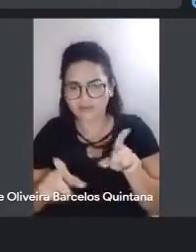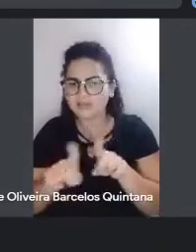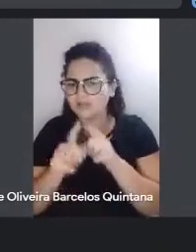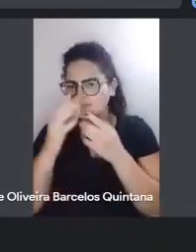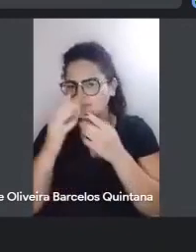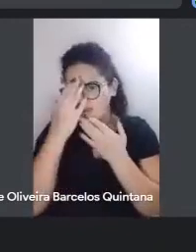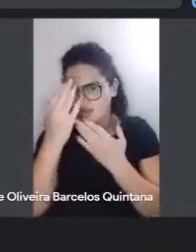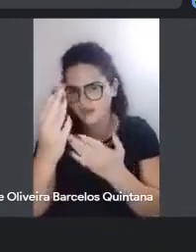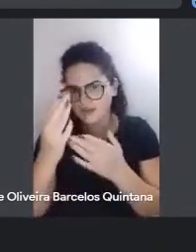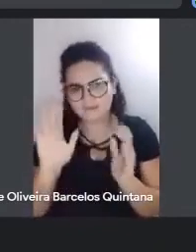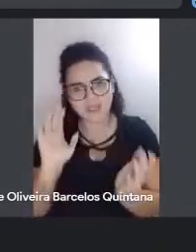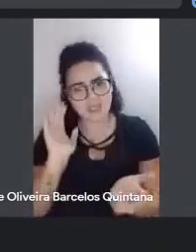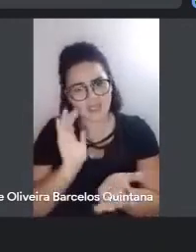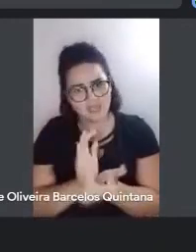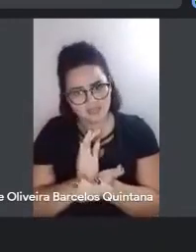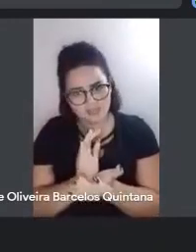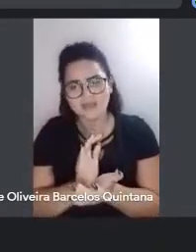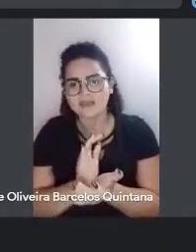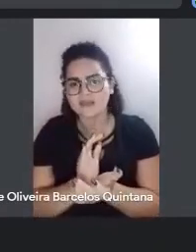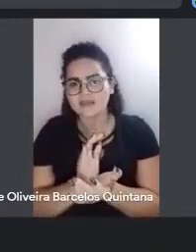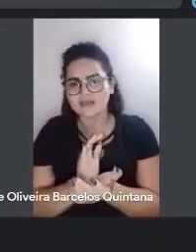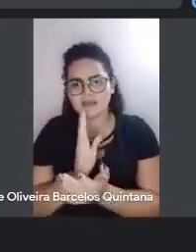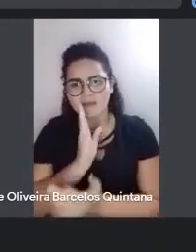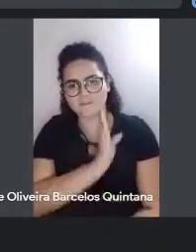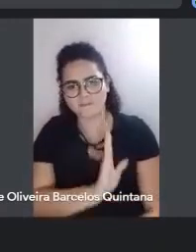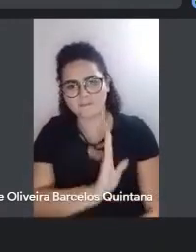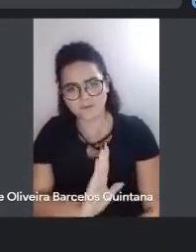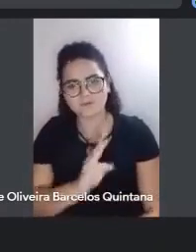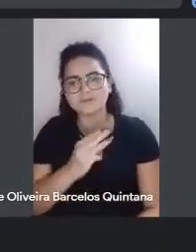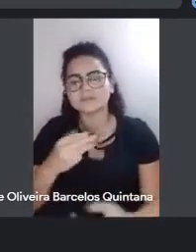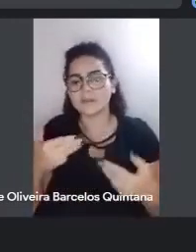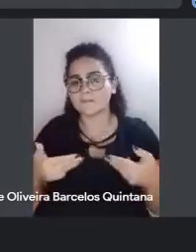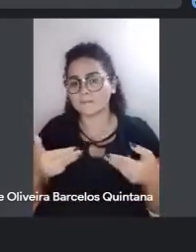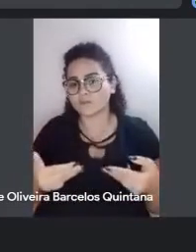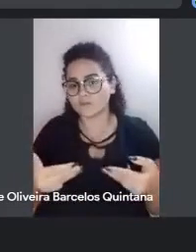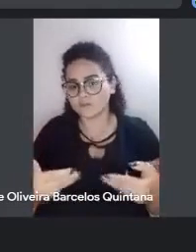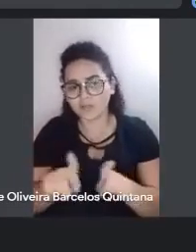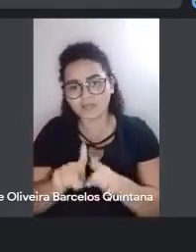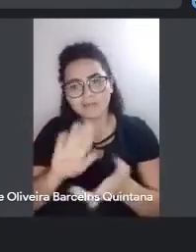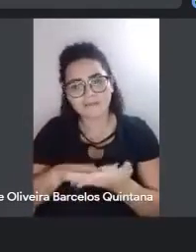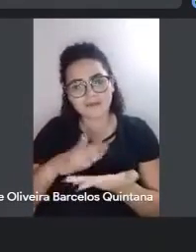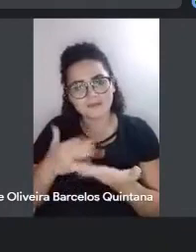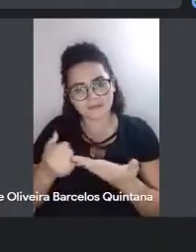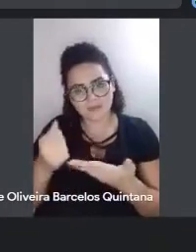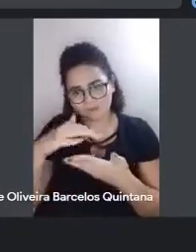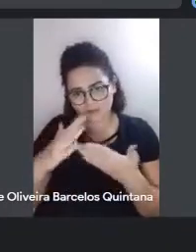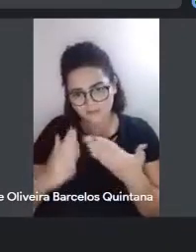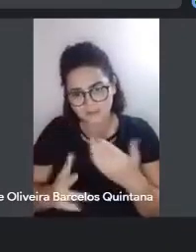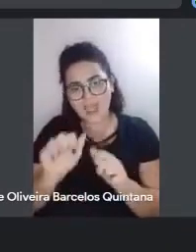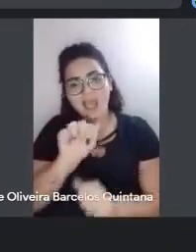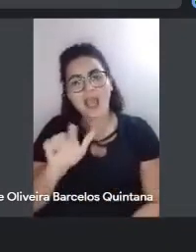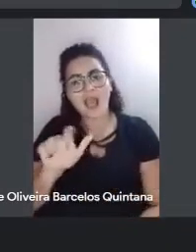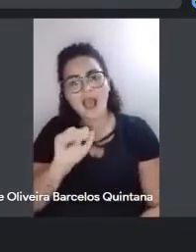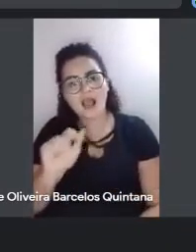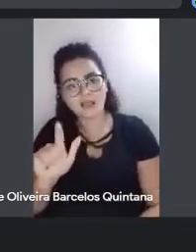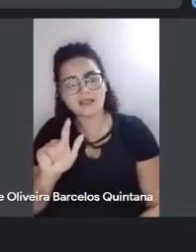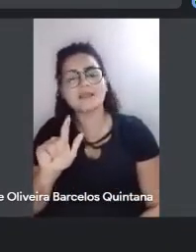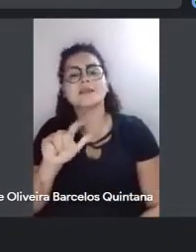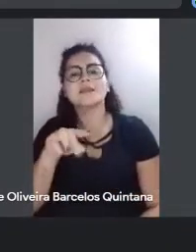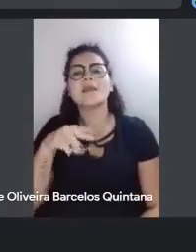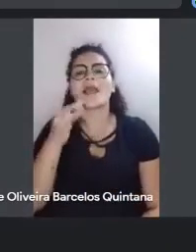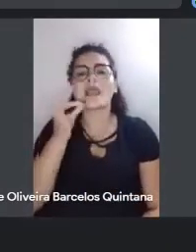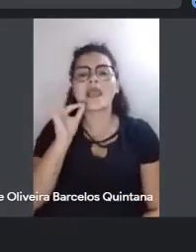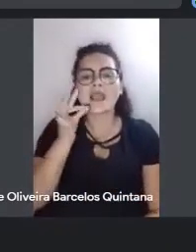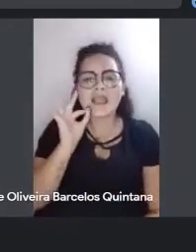A minha equipe A equipe de bolsistas De monitores E também aos intérpretes Da UFRJ Taline e Marcos Que transformaram essa